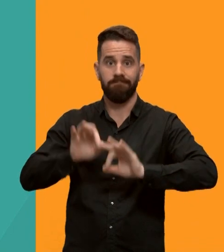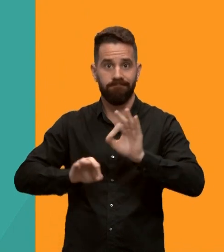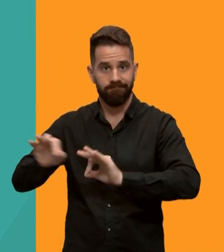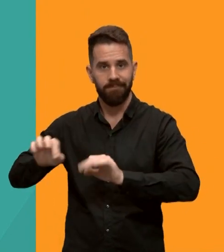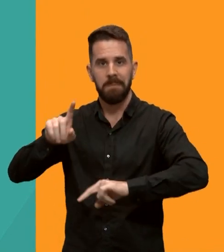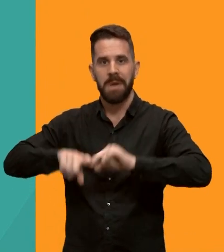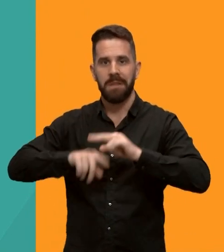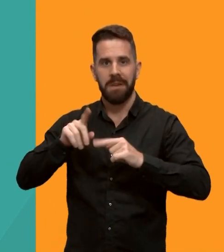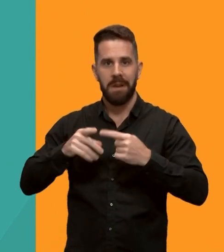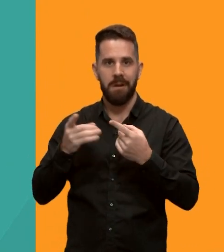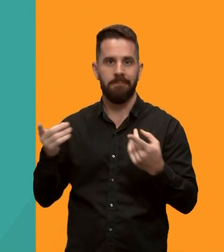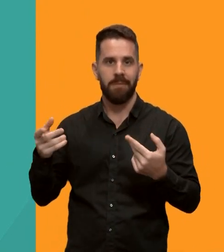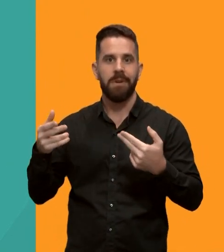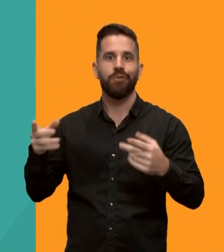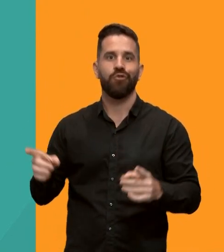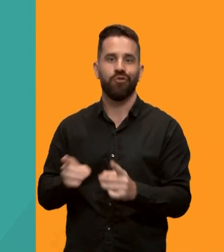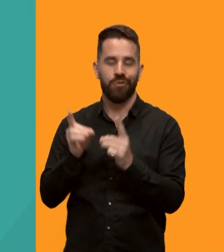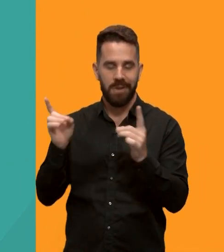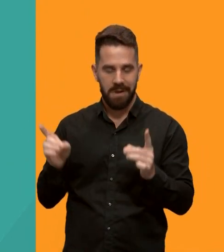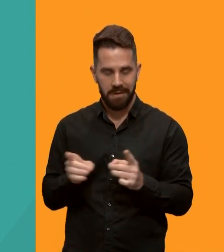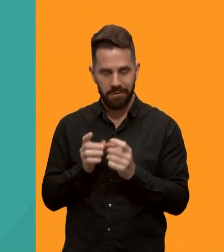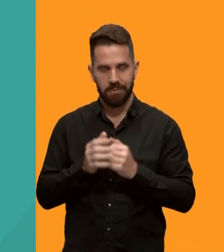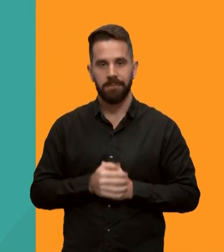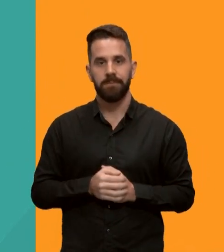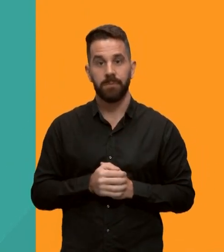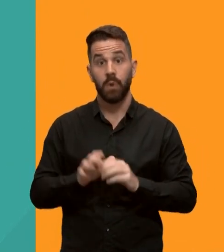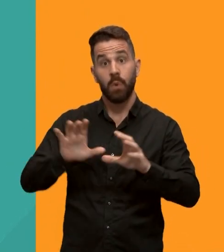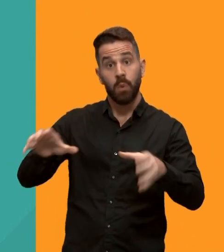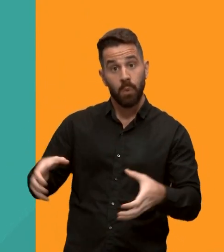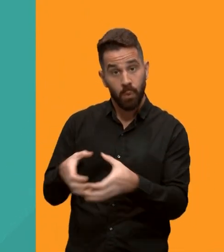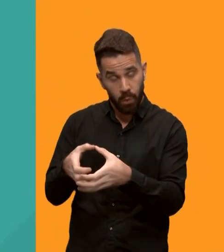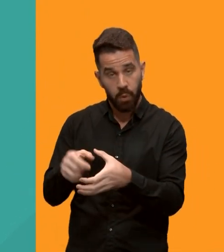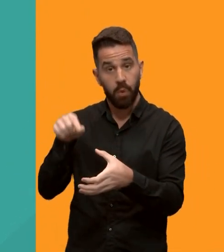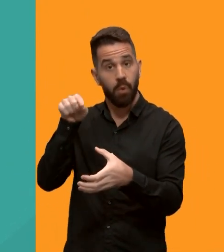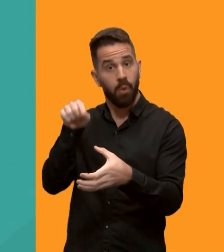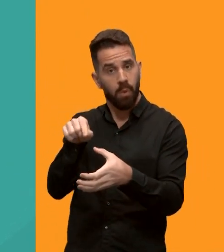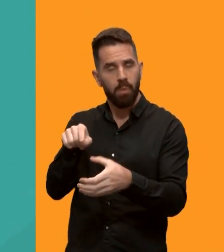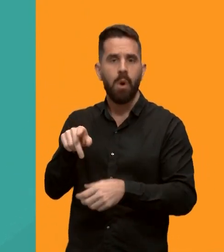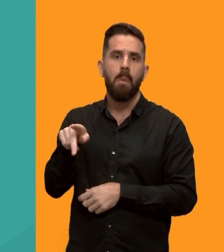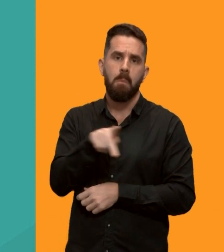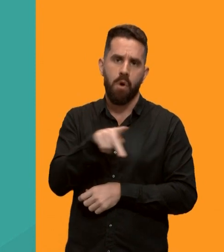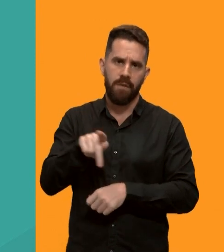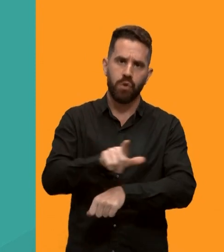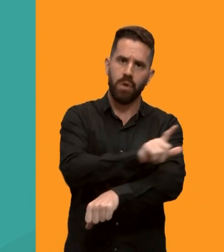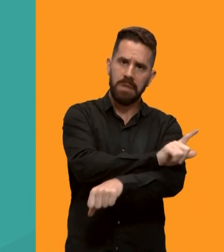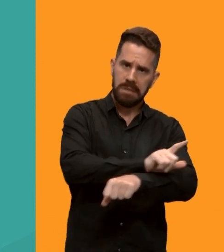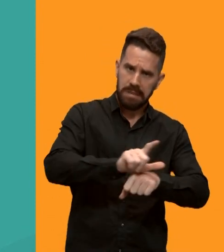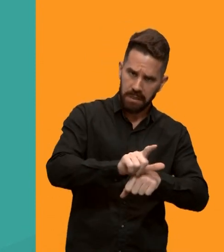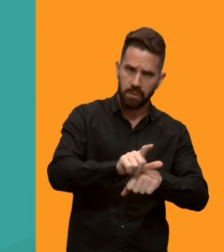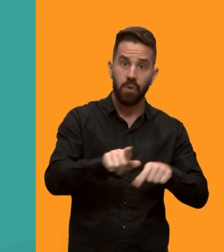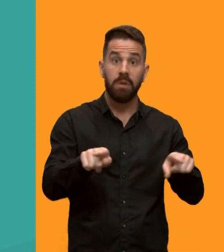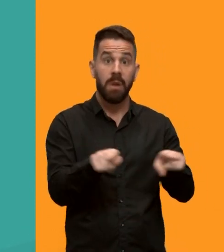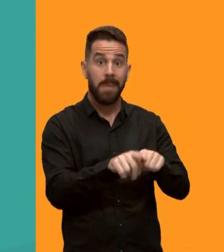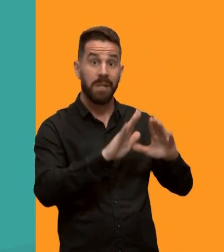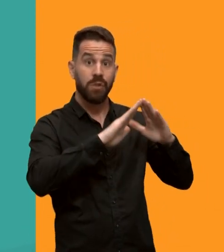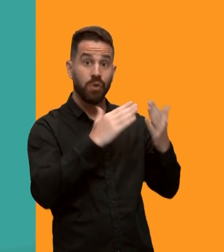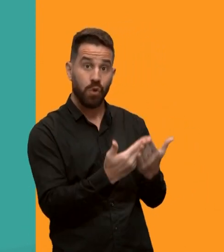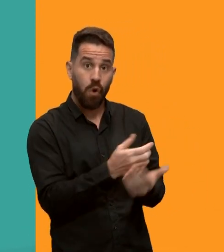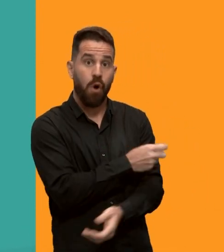público-alvo é composto por professores de licenciaturas e de escolas básicas,